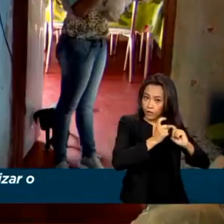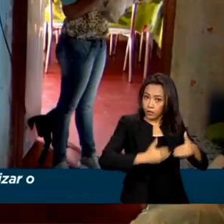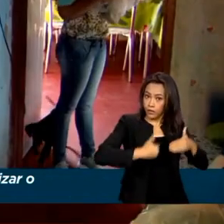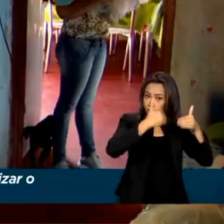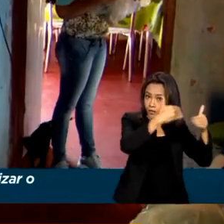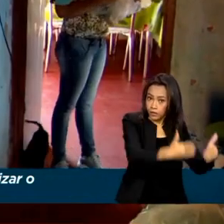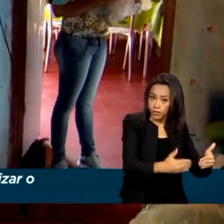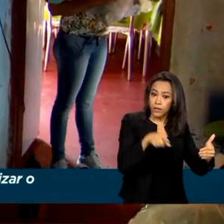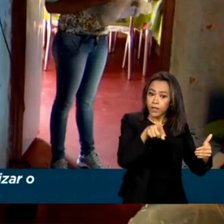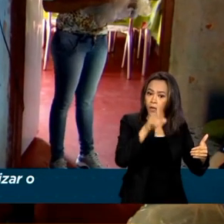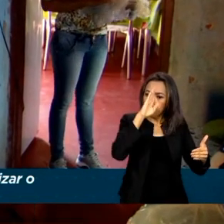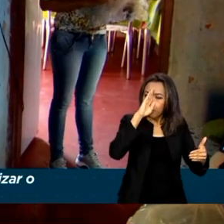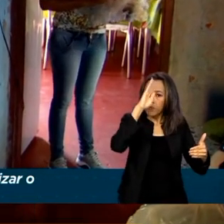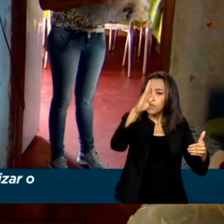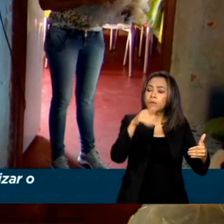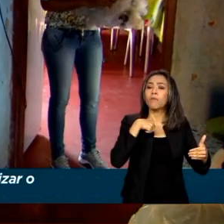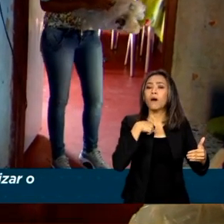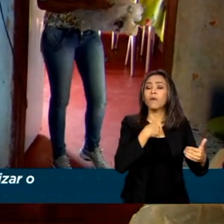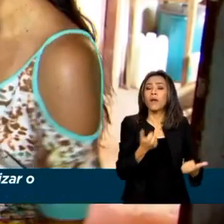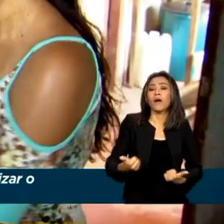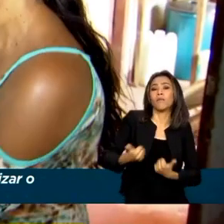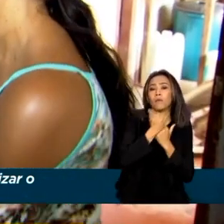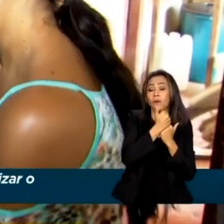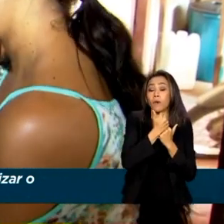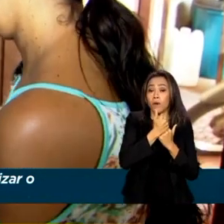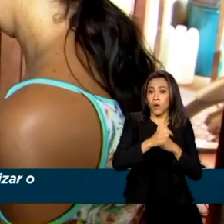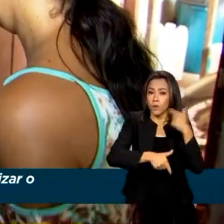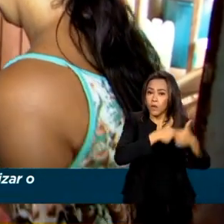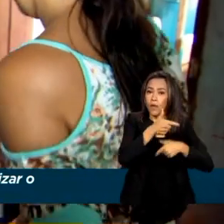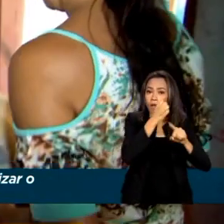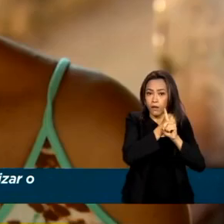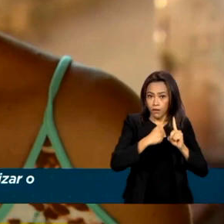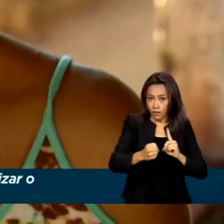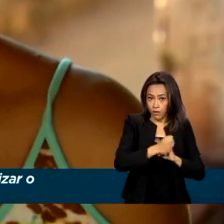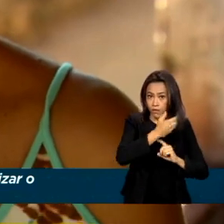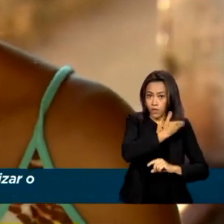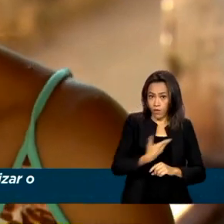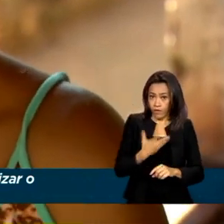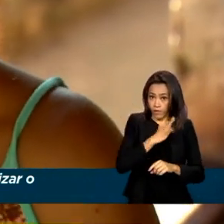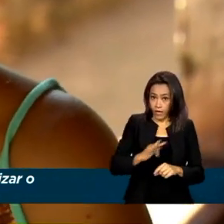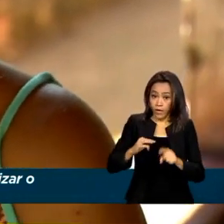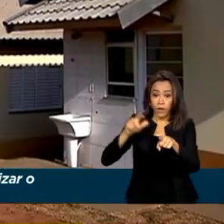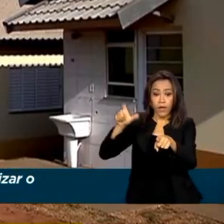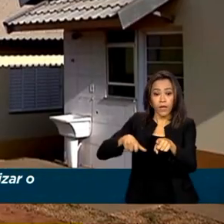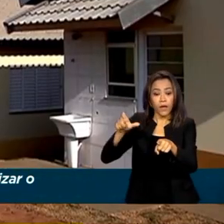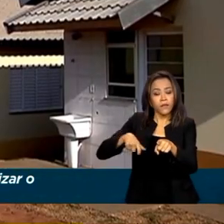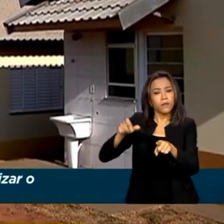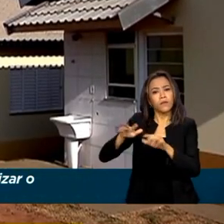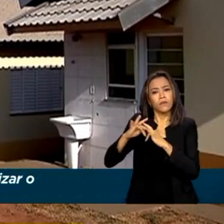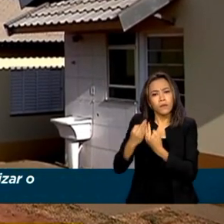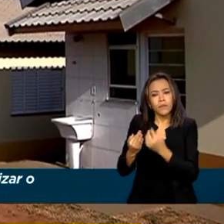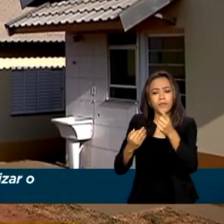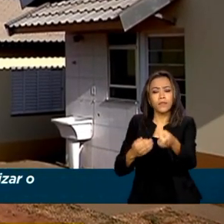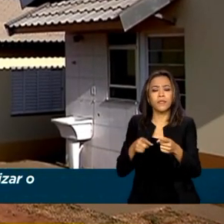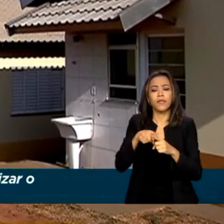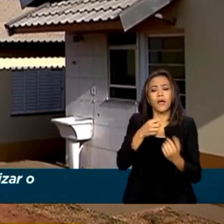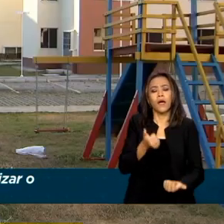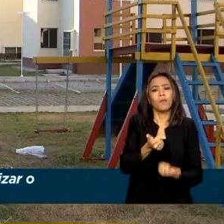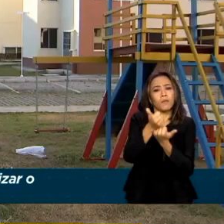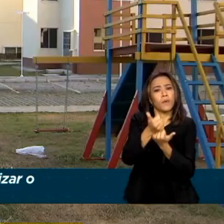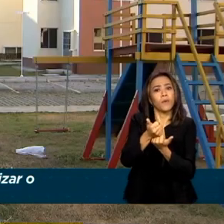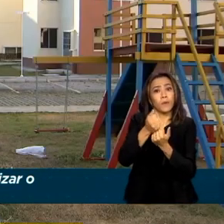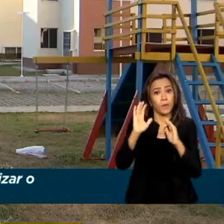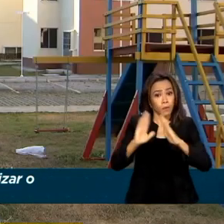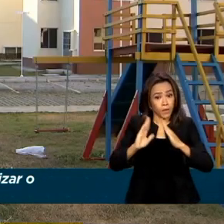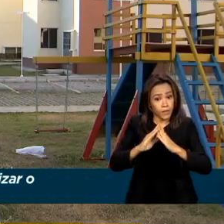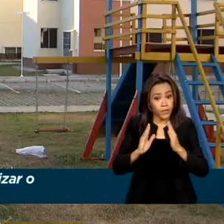braço de execução de políticas sociais do governo federal, como o Bolsa Família, Auxílio Moradia e o Fundo de Garantia